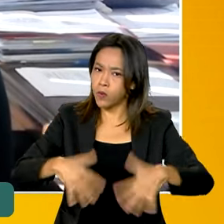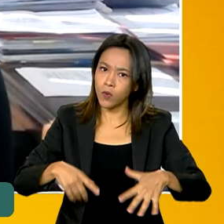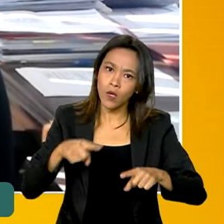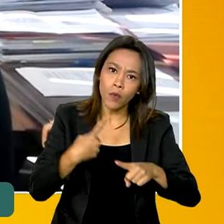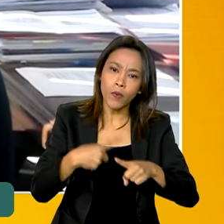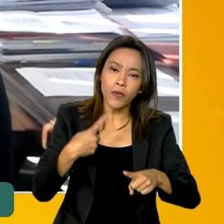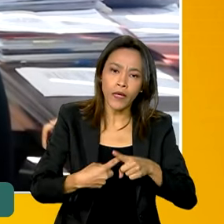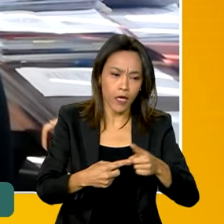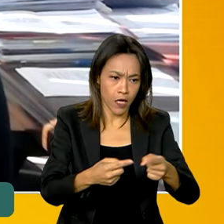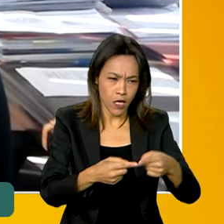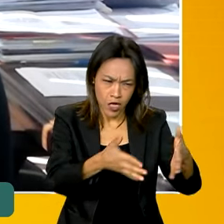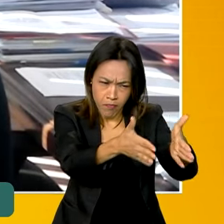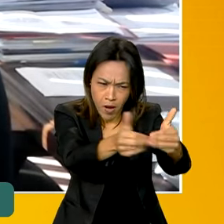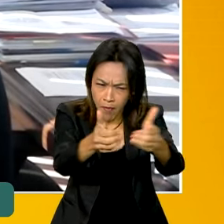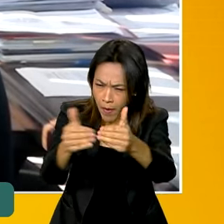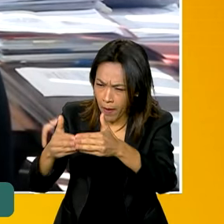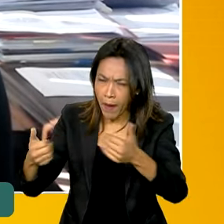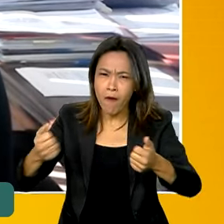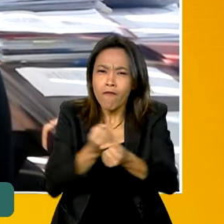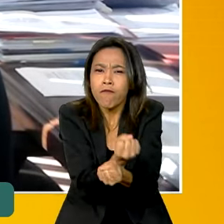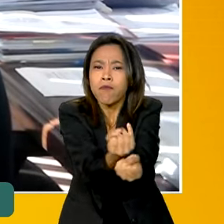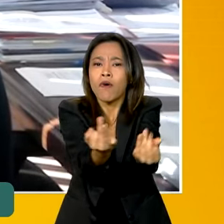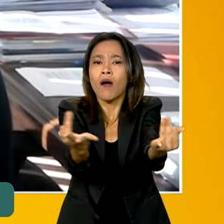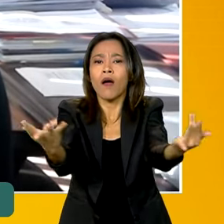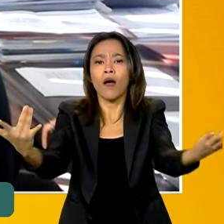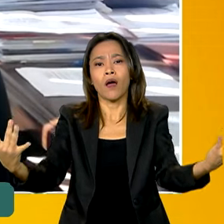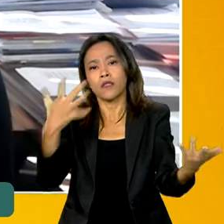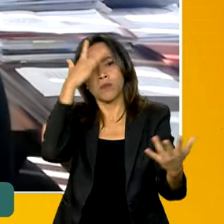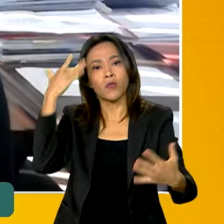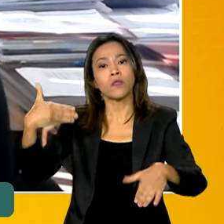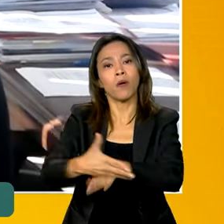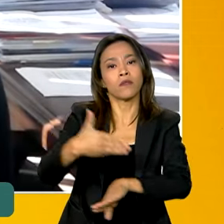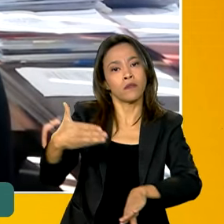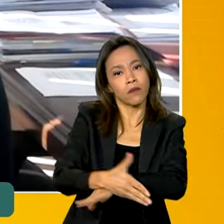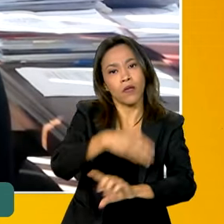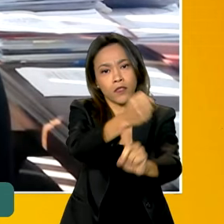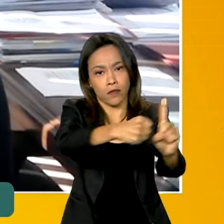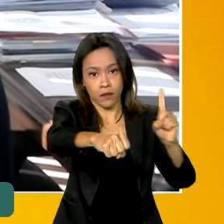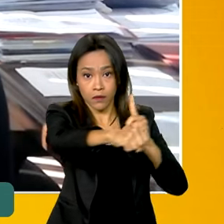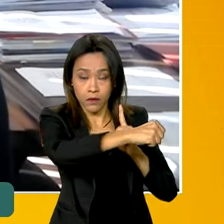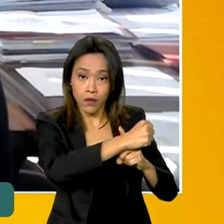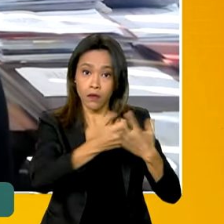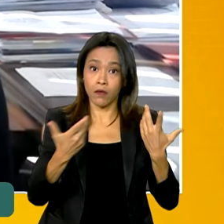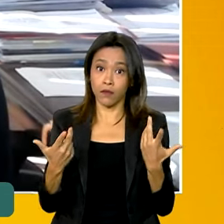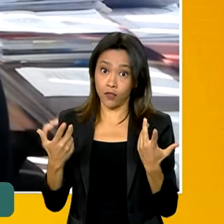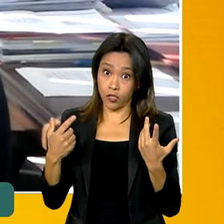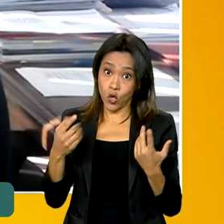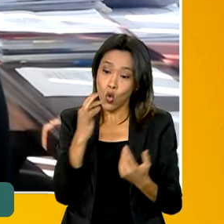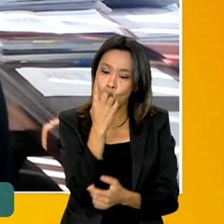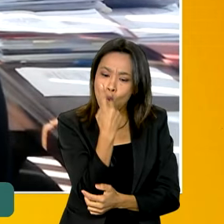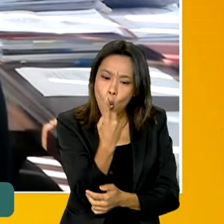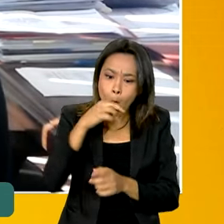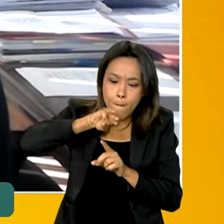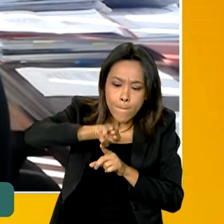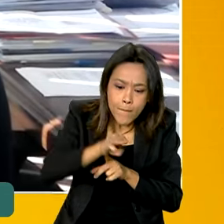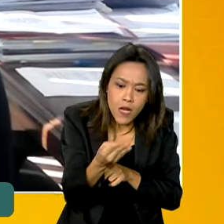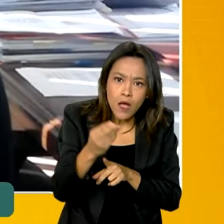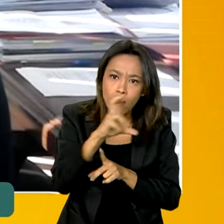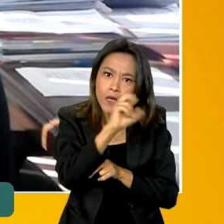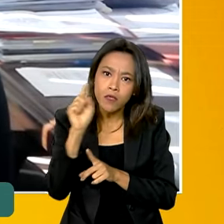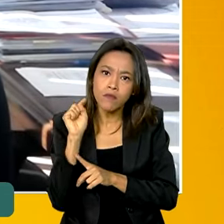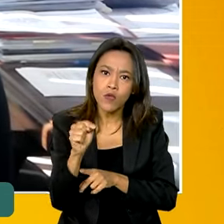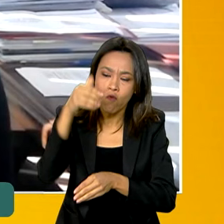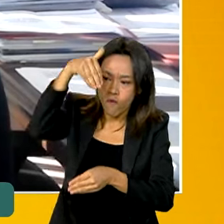envolver milhões de pessoas no debate, pela plataforma digital, por votações que chegaram a um milhão e meio de votos nas